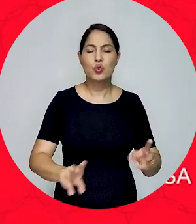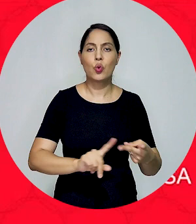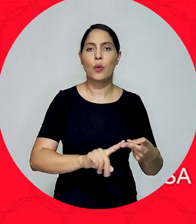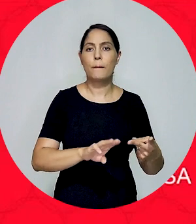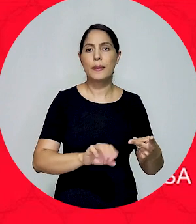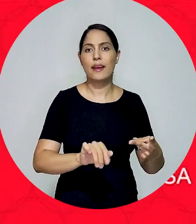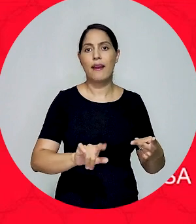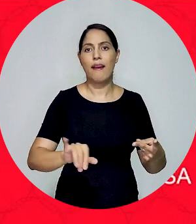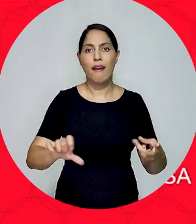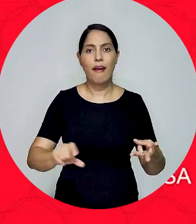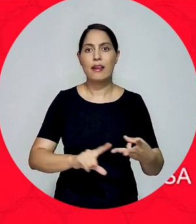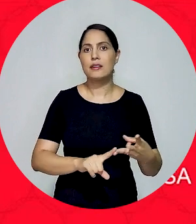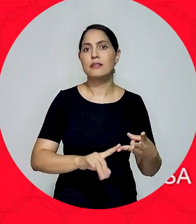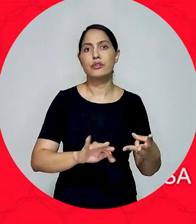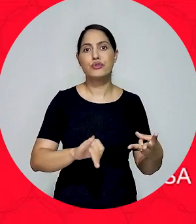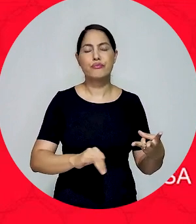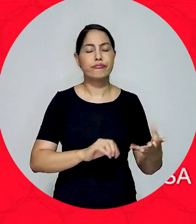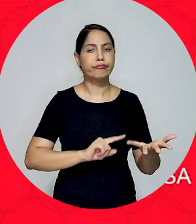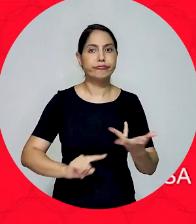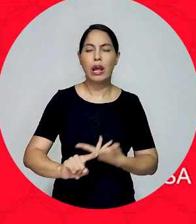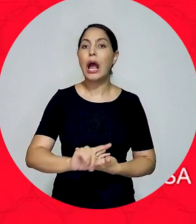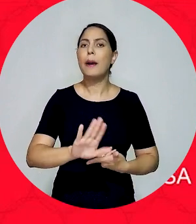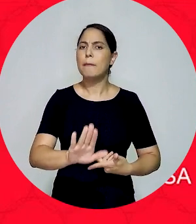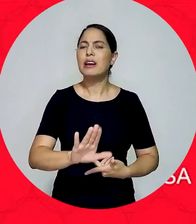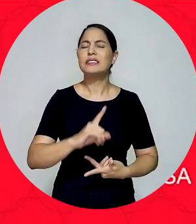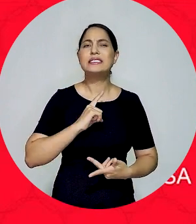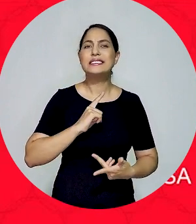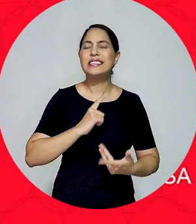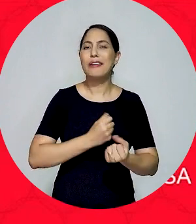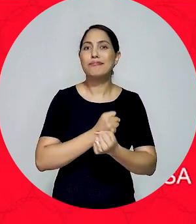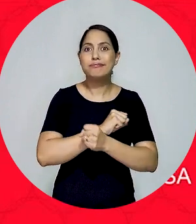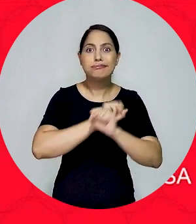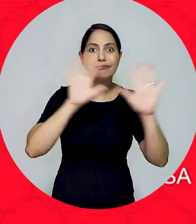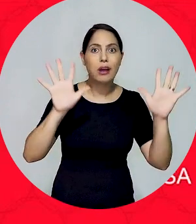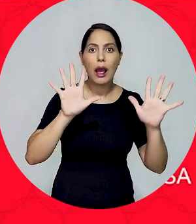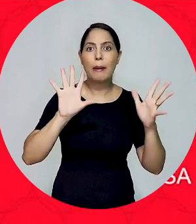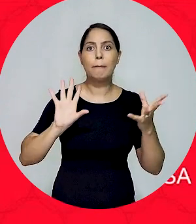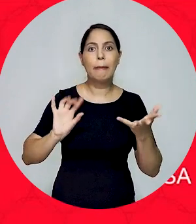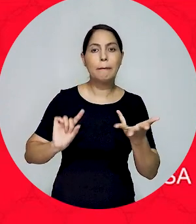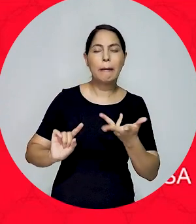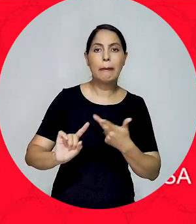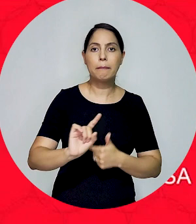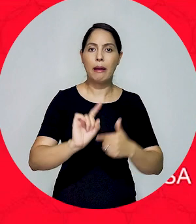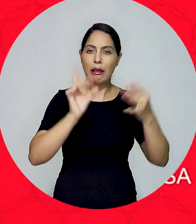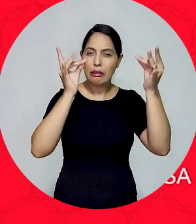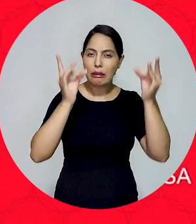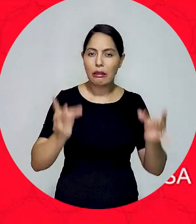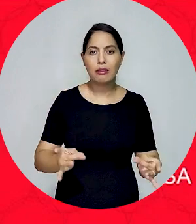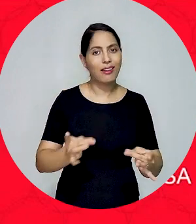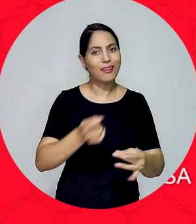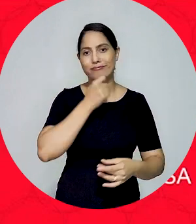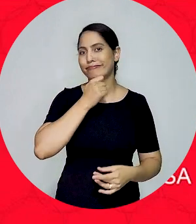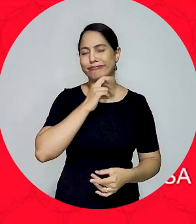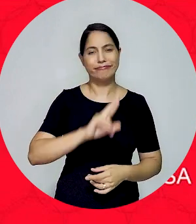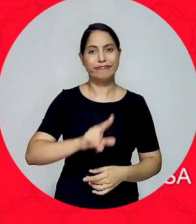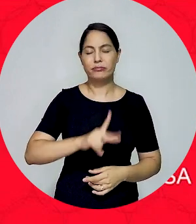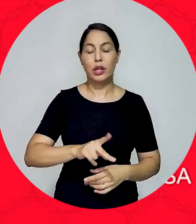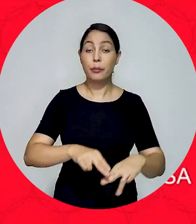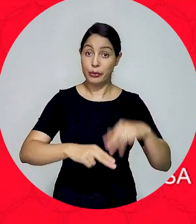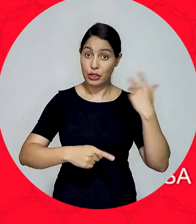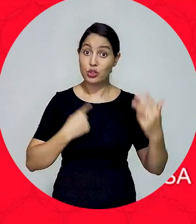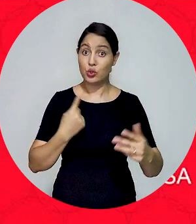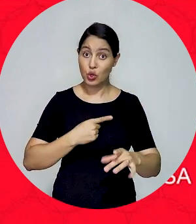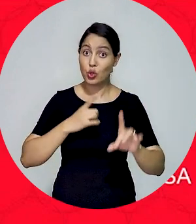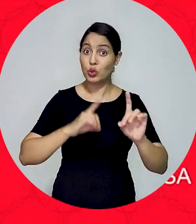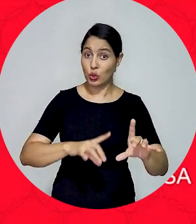etc., mas não há artigos de mais profundidade e densidade sobre o tema. E aí a doutrina aguarda,